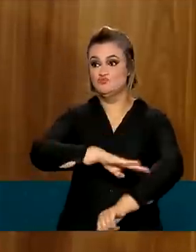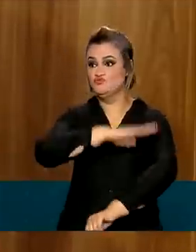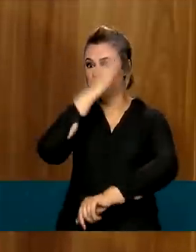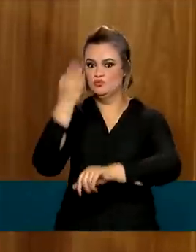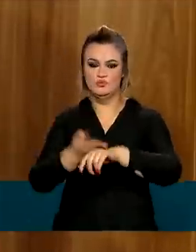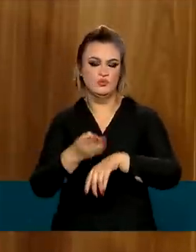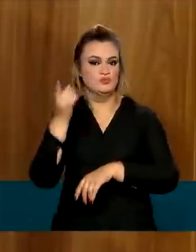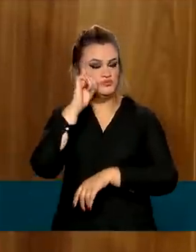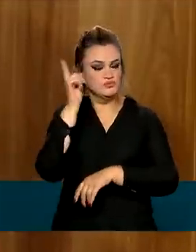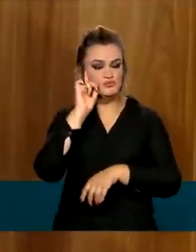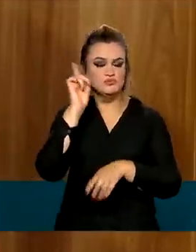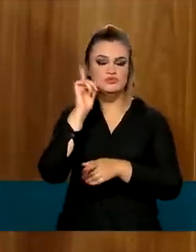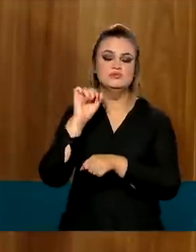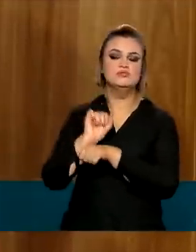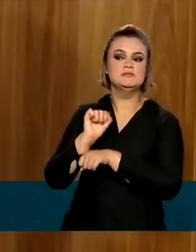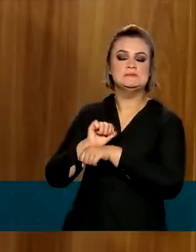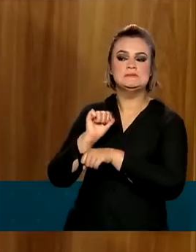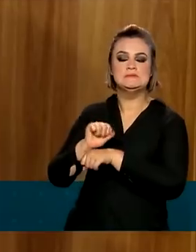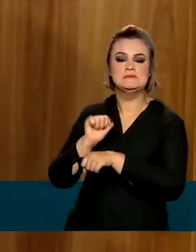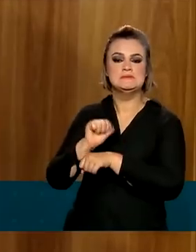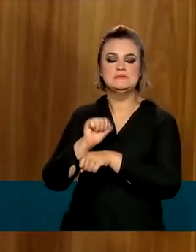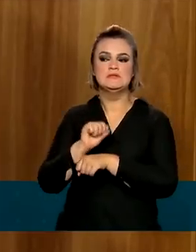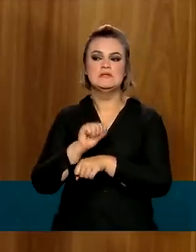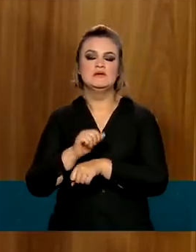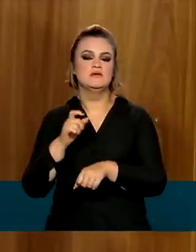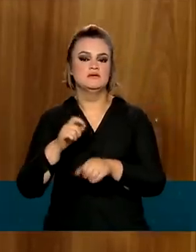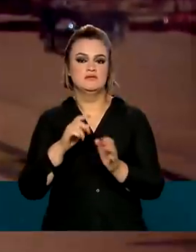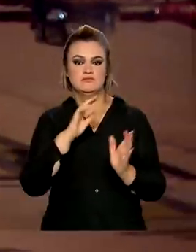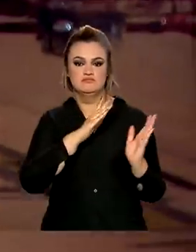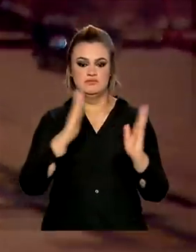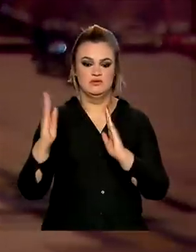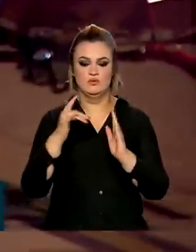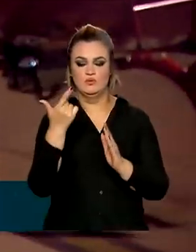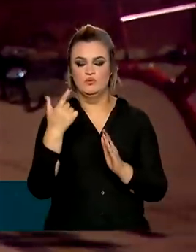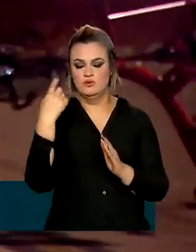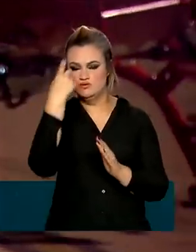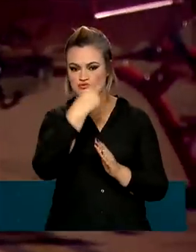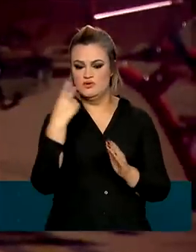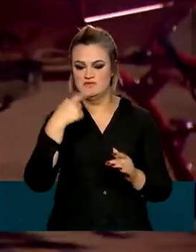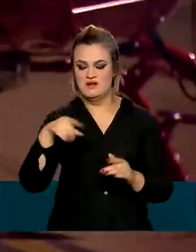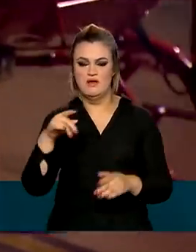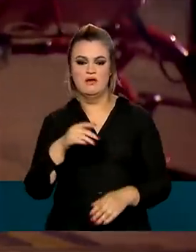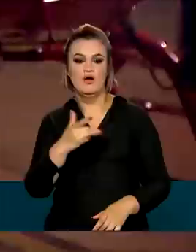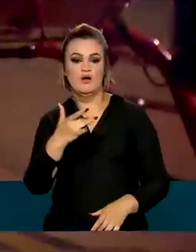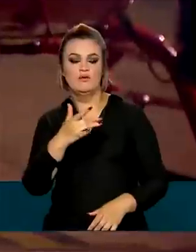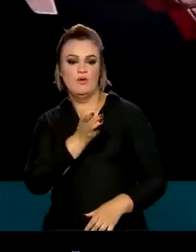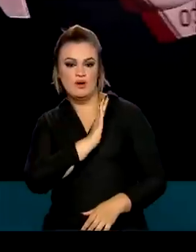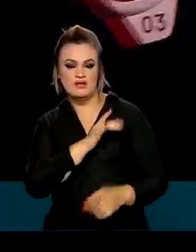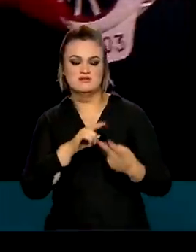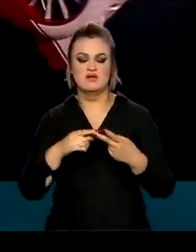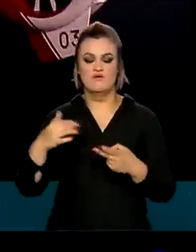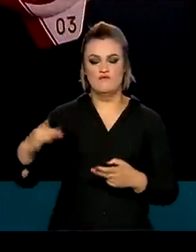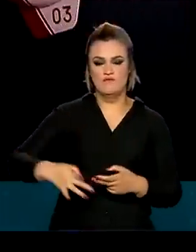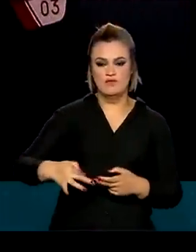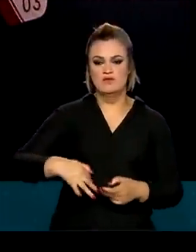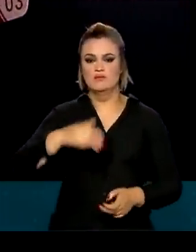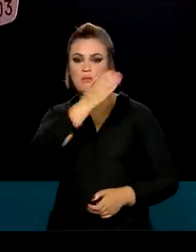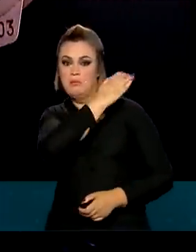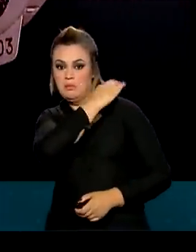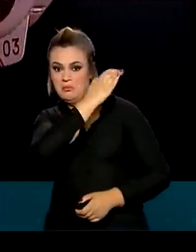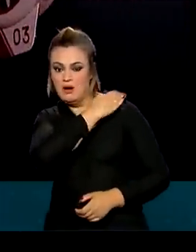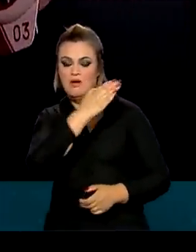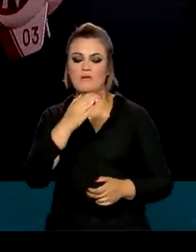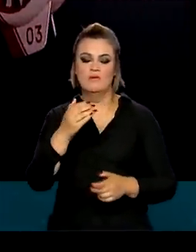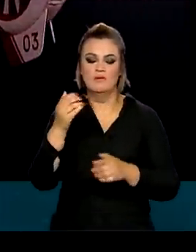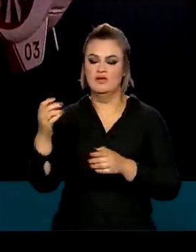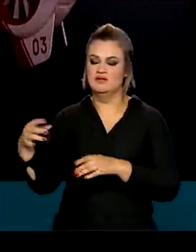dias por semana, com um tempo de reação de 2 horas. Coração, fígado, pulmão, os profissionais